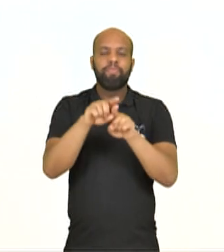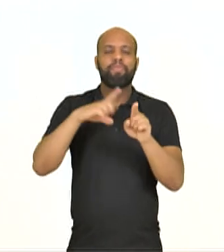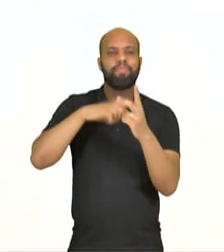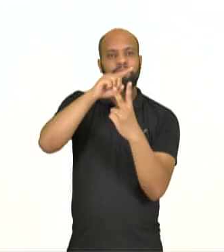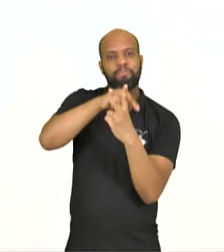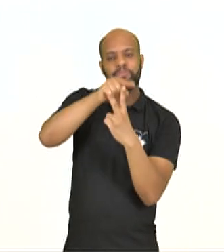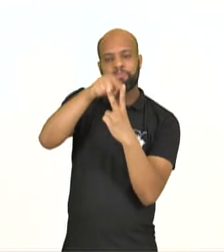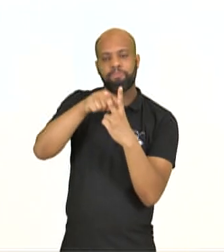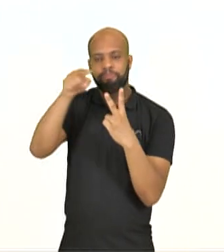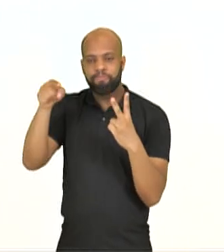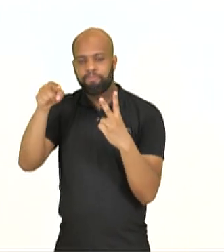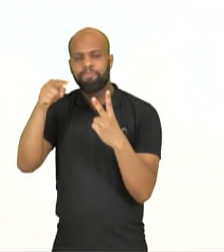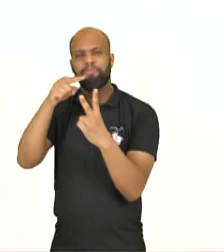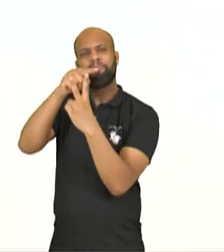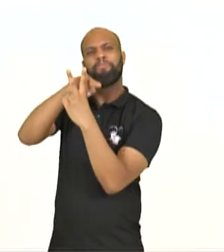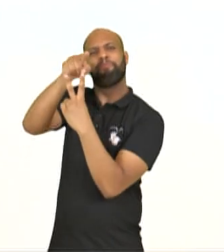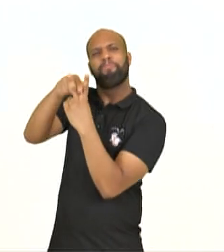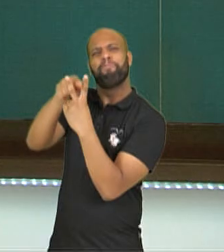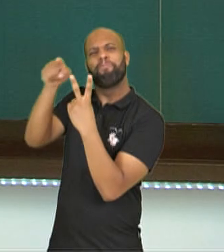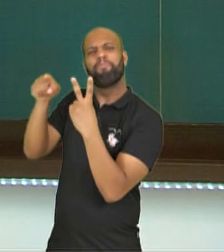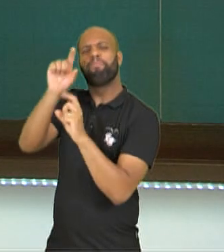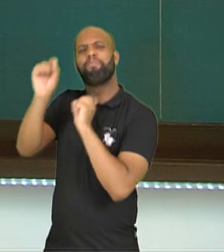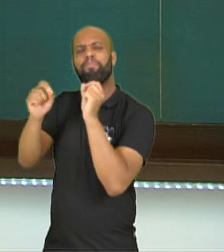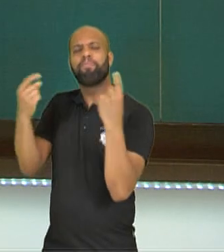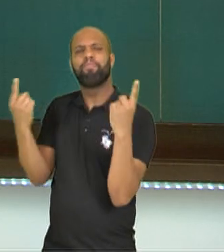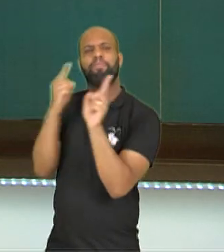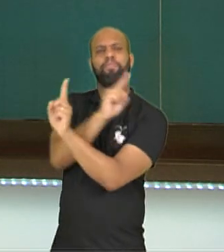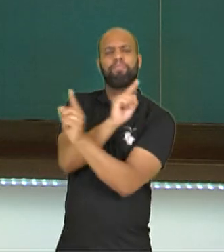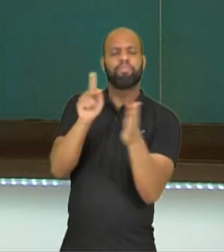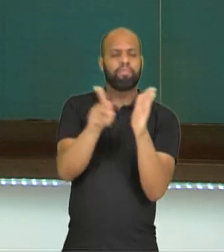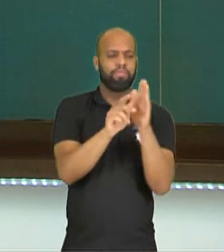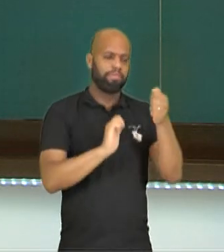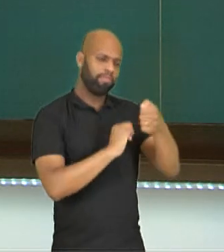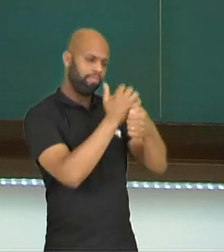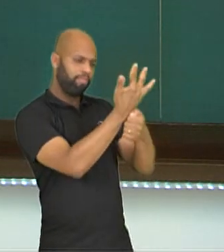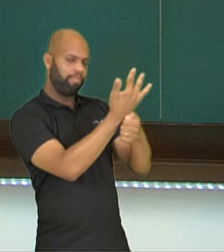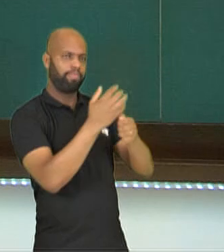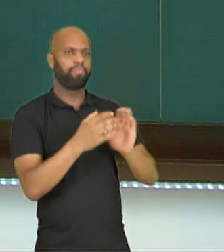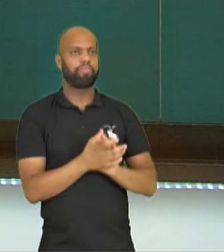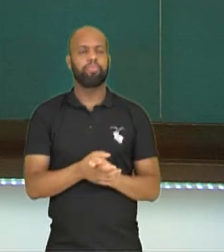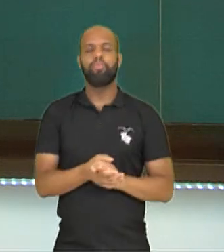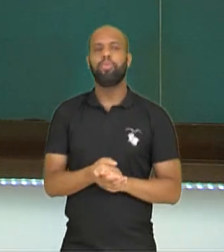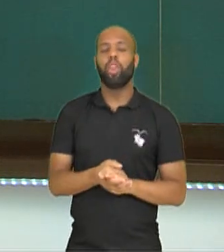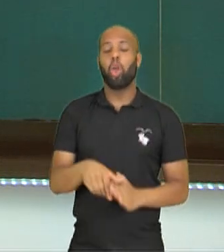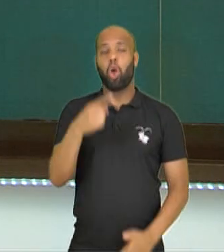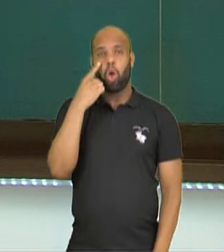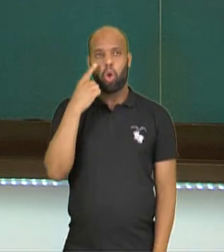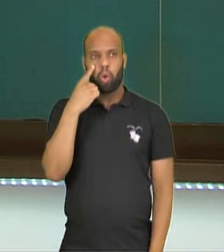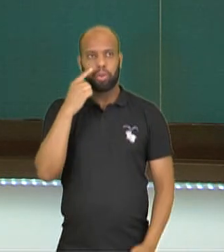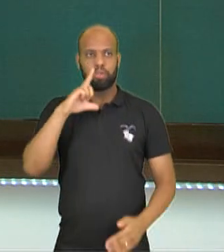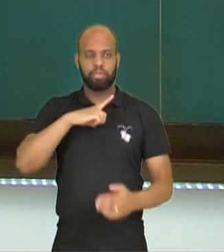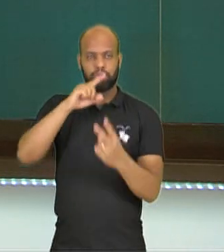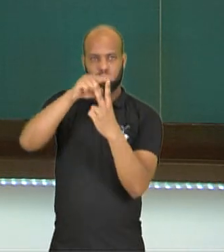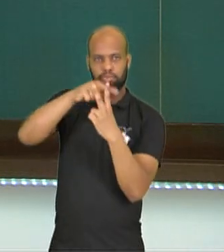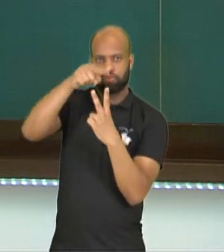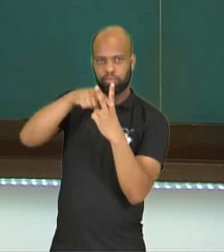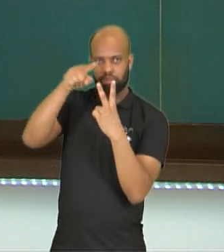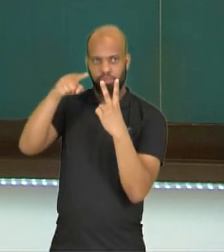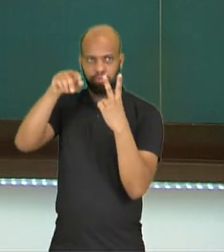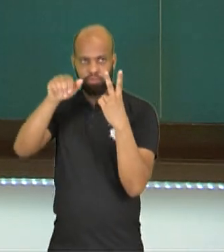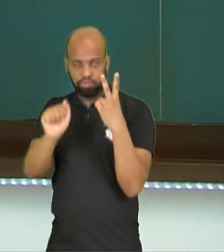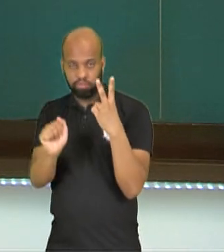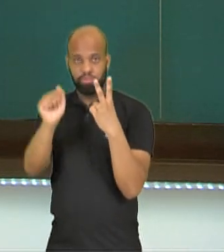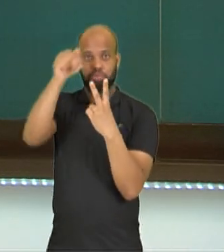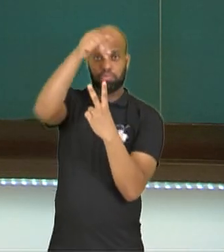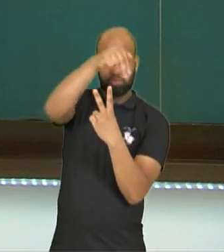operação inversa da potência. Raiz enésima de A é B. Então o que significa? Significa que B elevado a